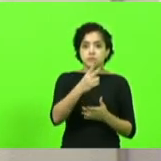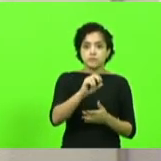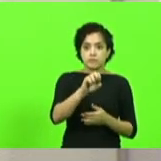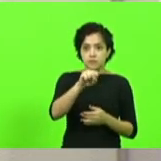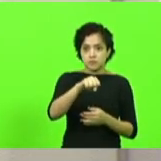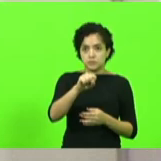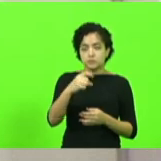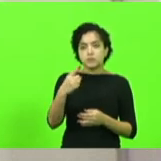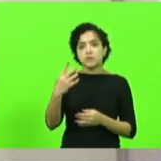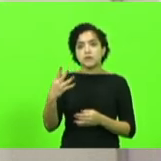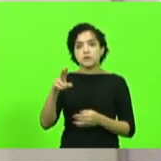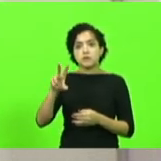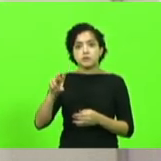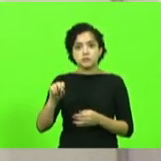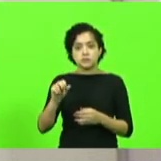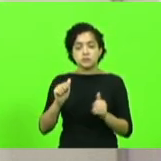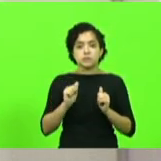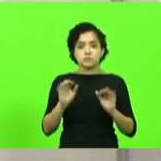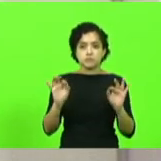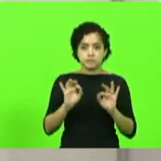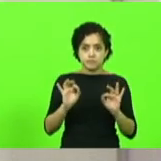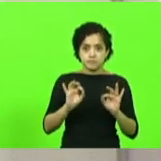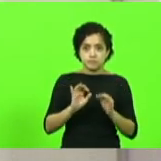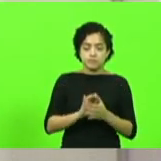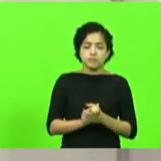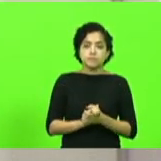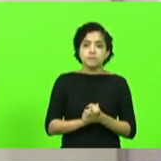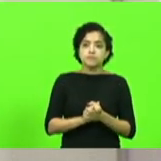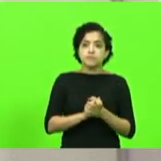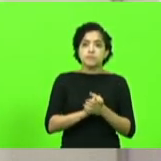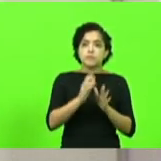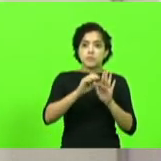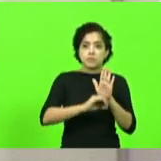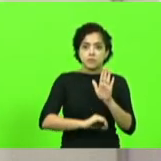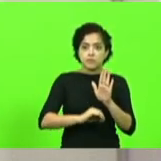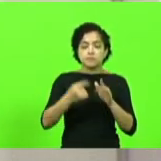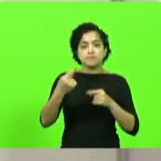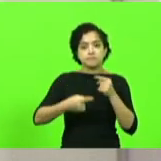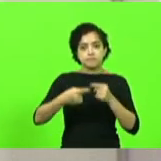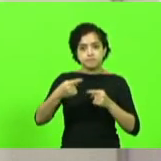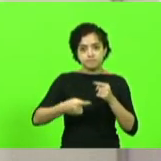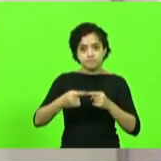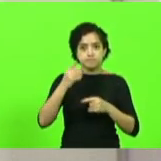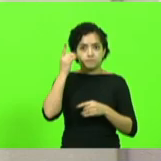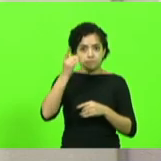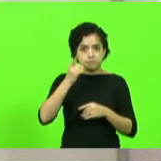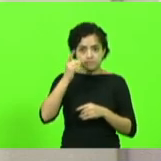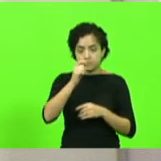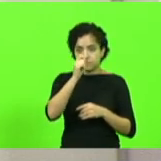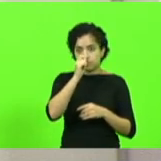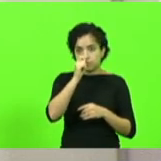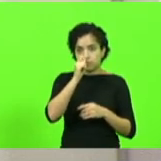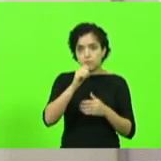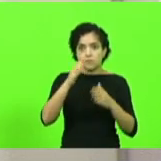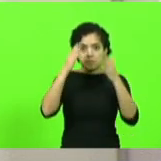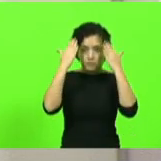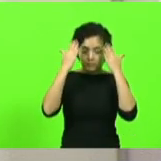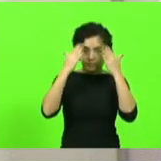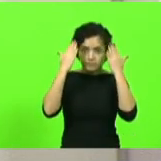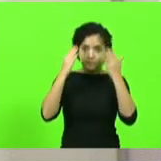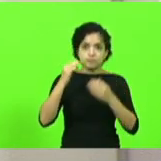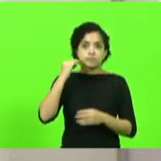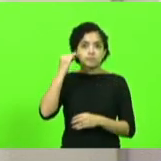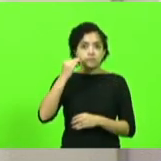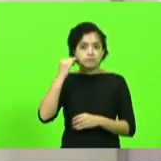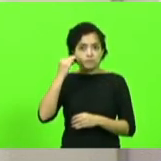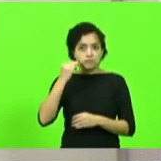14 votos não e sem qualquer abstenção. Ex-ofício, após ser discutido pelos senhores deputados João Amin, José Milton Schaefer, Márcio Machado